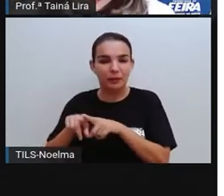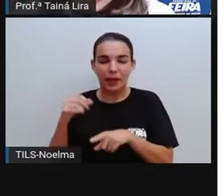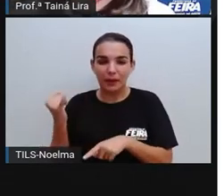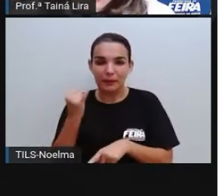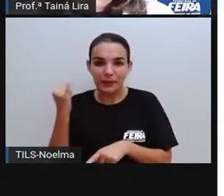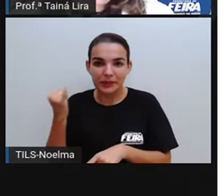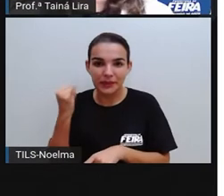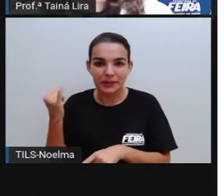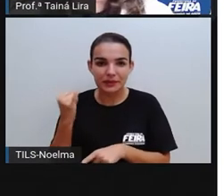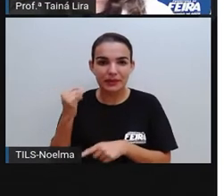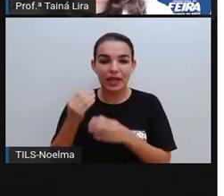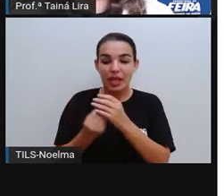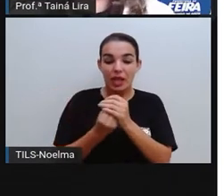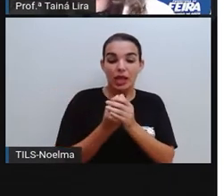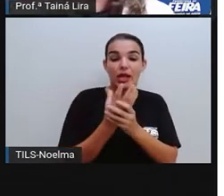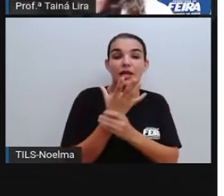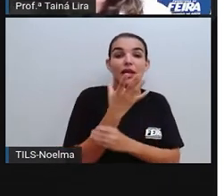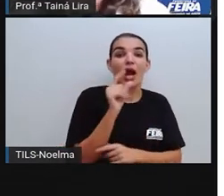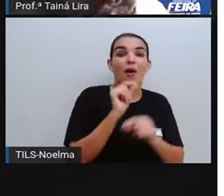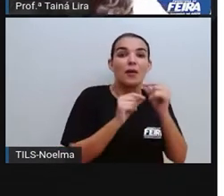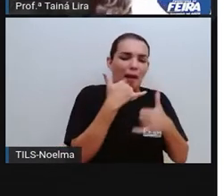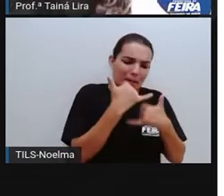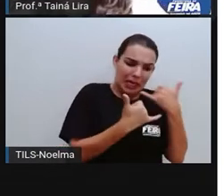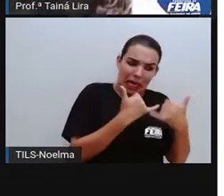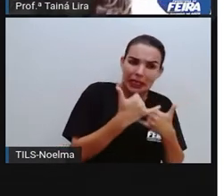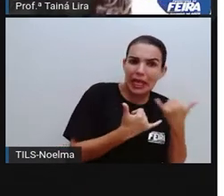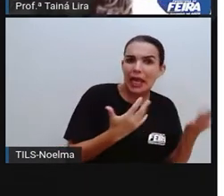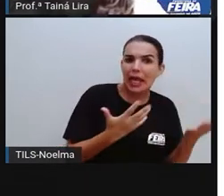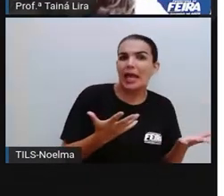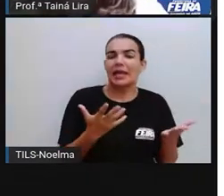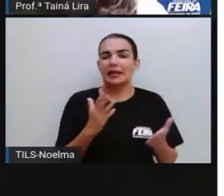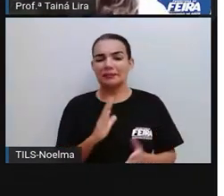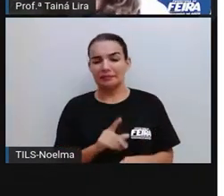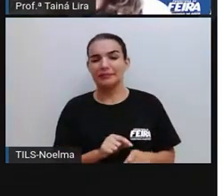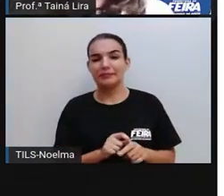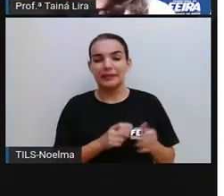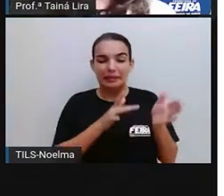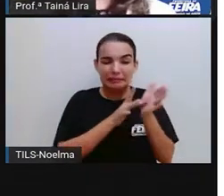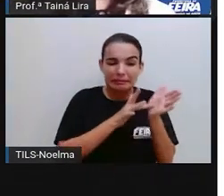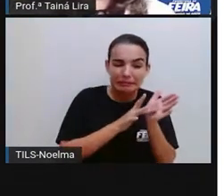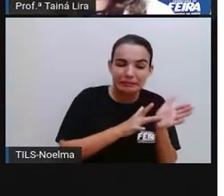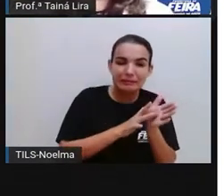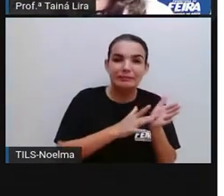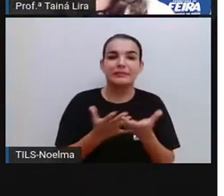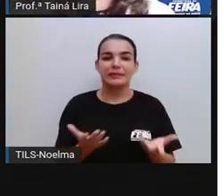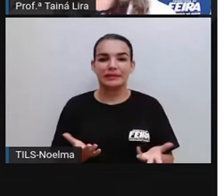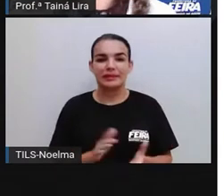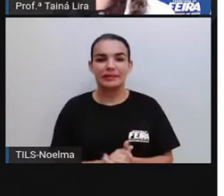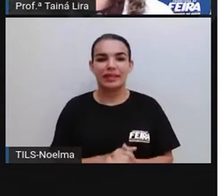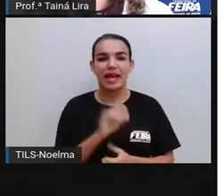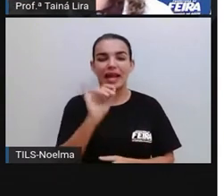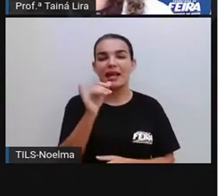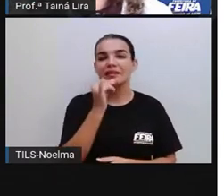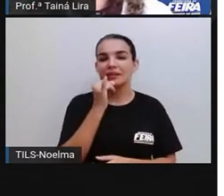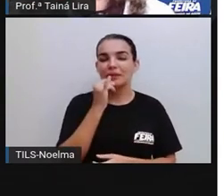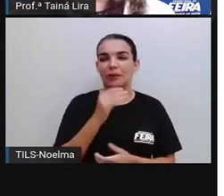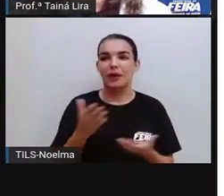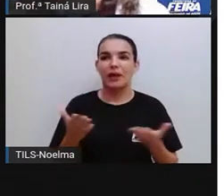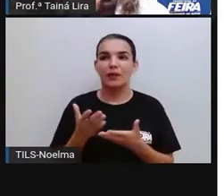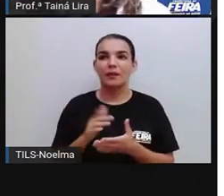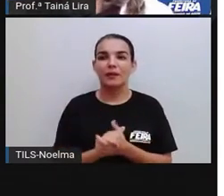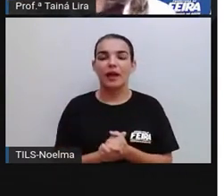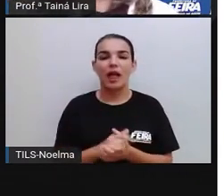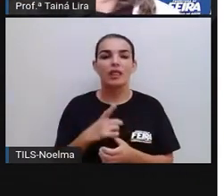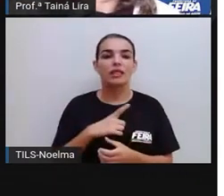e fazer algo irônico ali por trás, né? Então, recentemente, por exemplo, nós tivemos aí uma